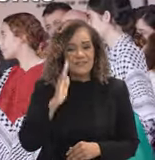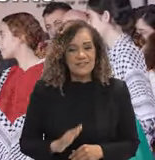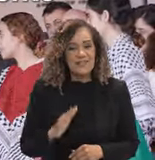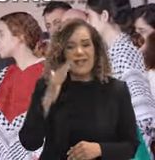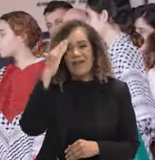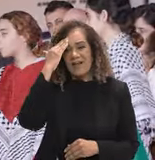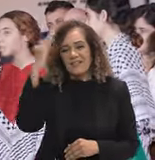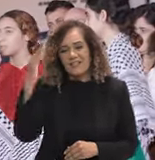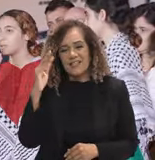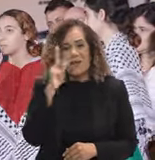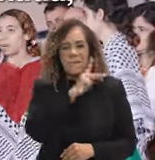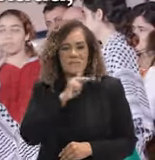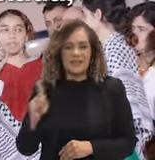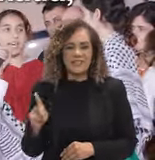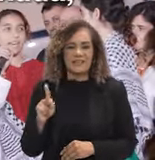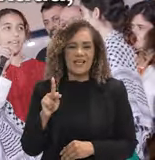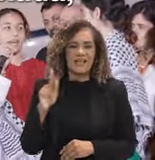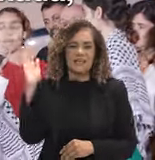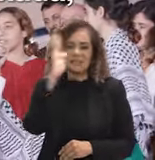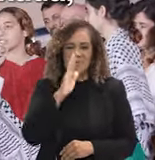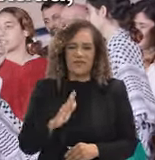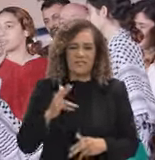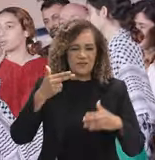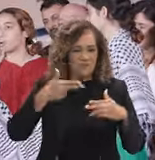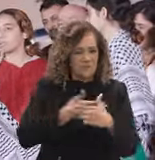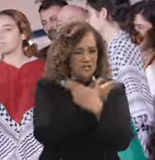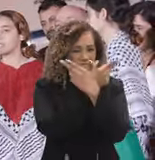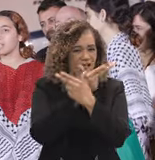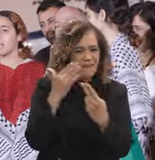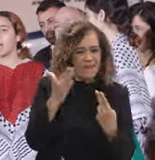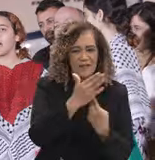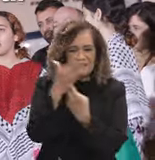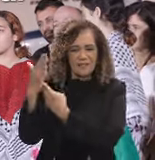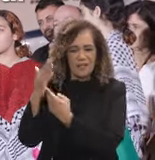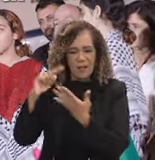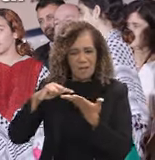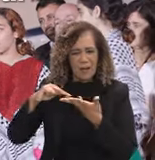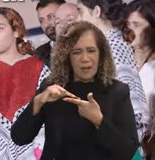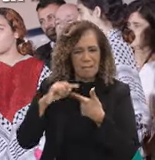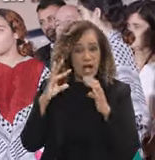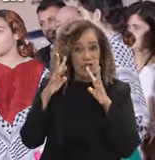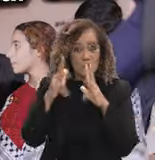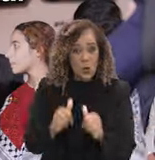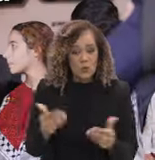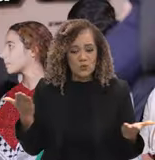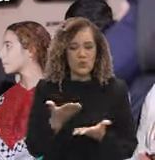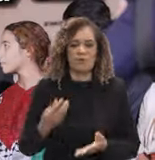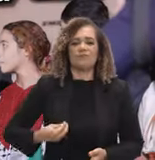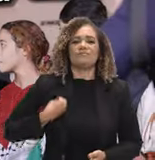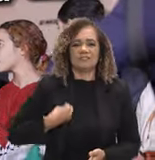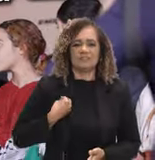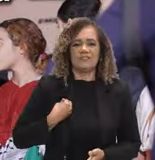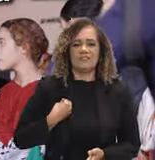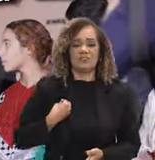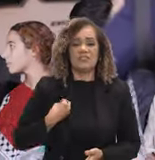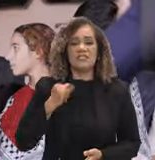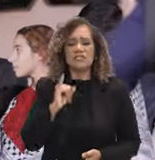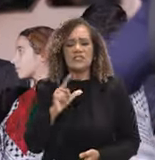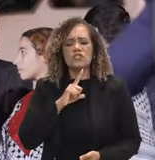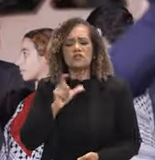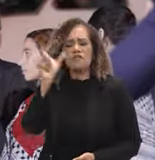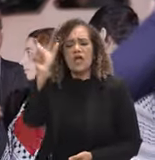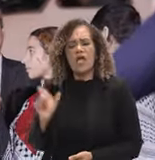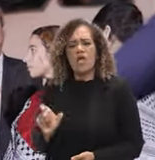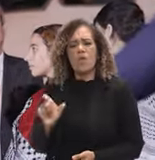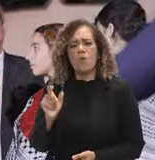ao presidente do Brasil, a Força Aérea, Embaixada, a todos, a gente está aqui agora. Enquanto tiver lista e